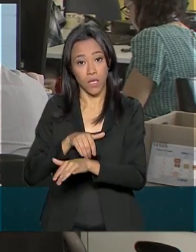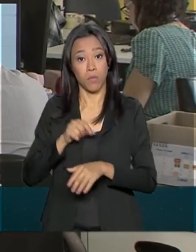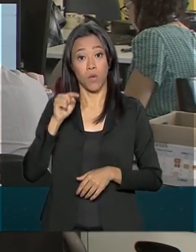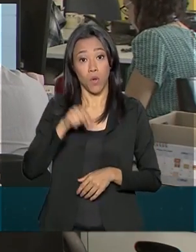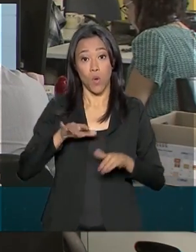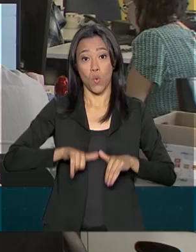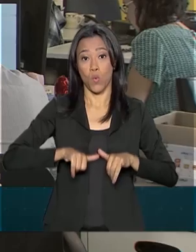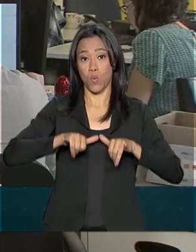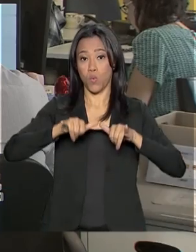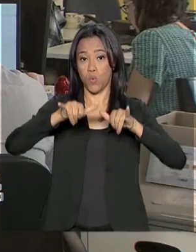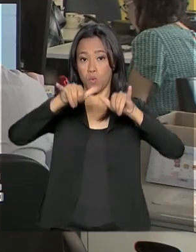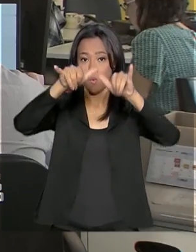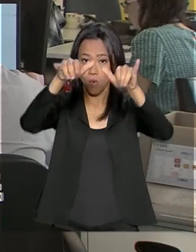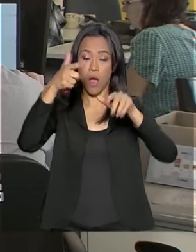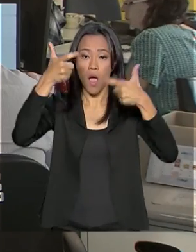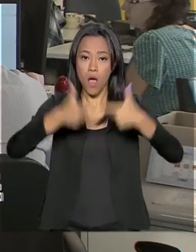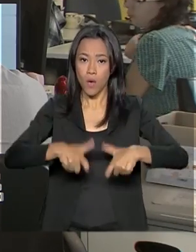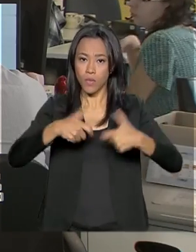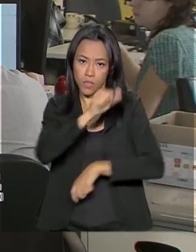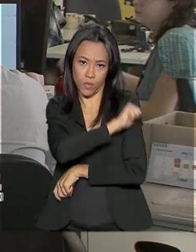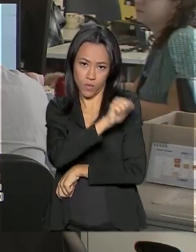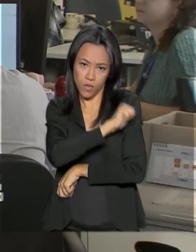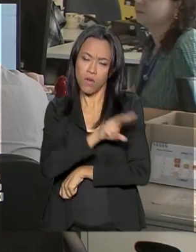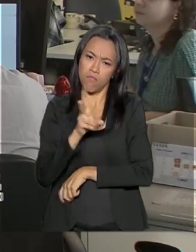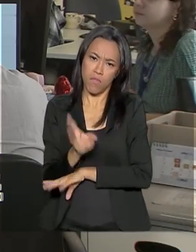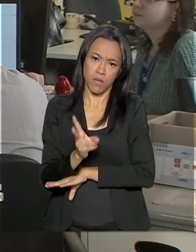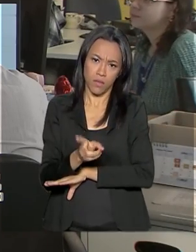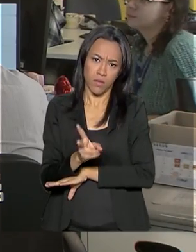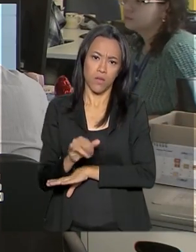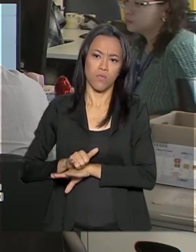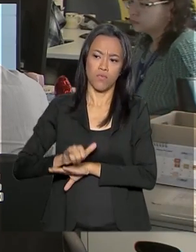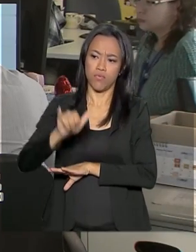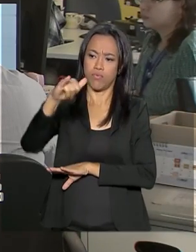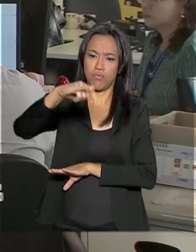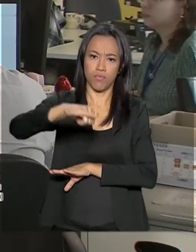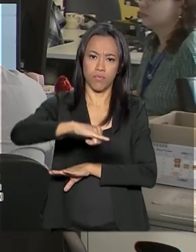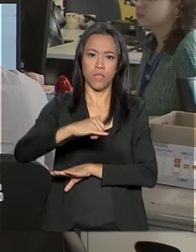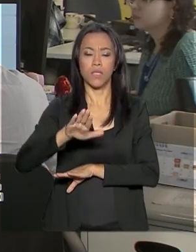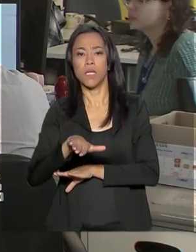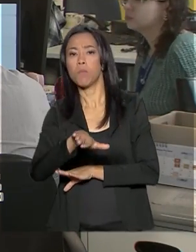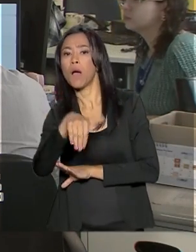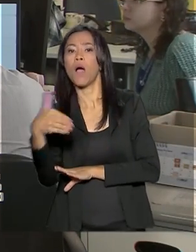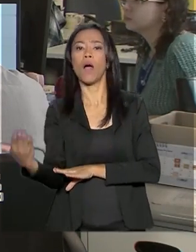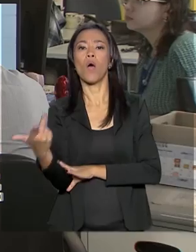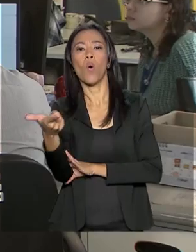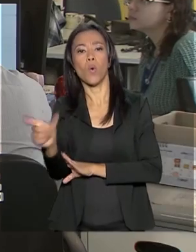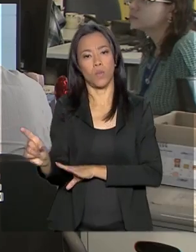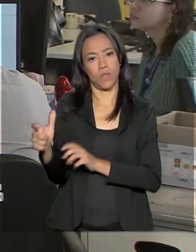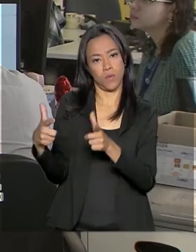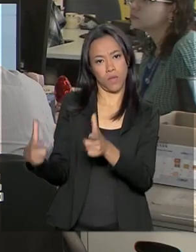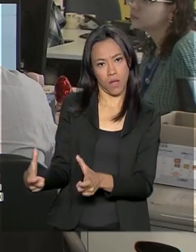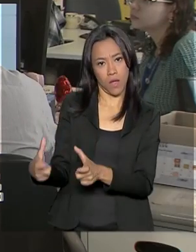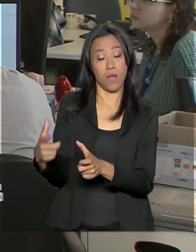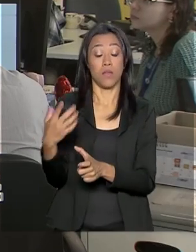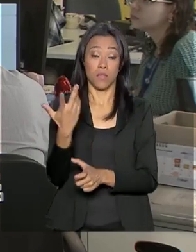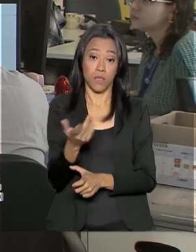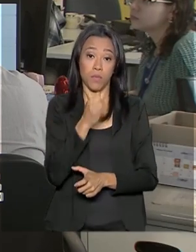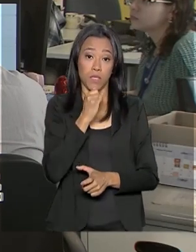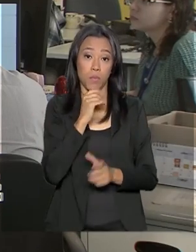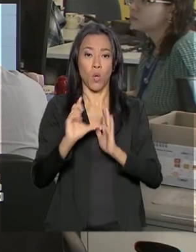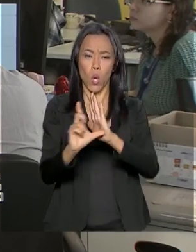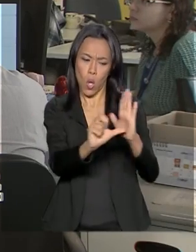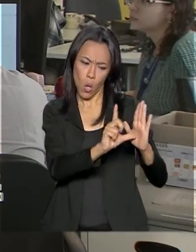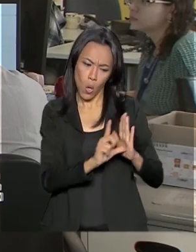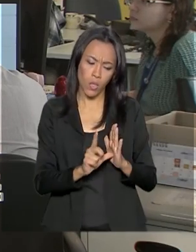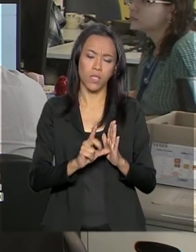Dumont vai operar normalmente. Os pousos e decolagens vão ser feitos na pista auxiliar. Os serviços no terminal, como lojas